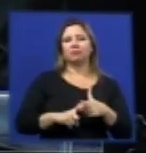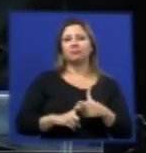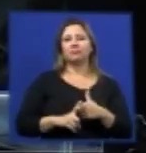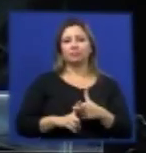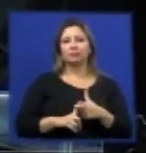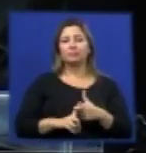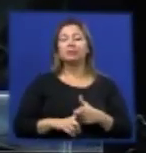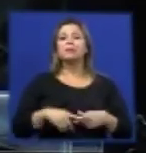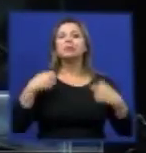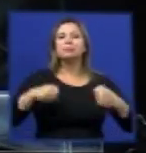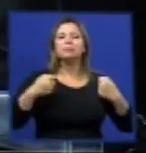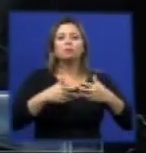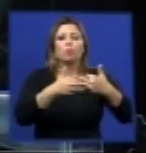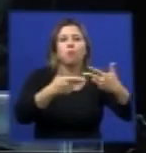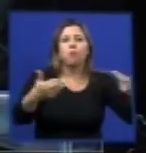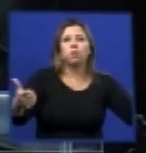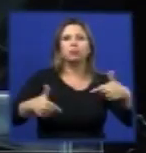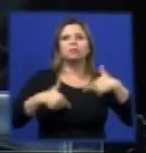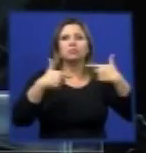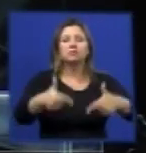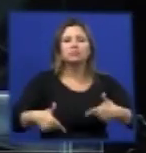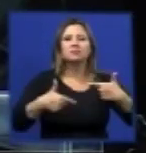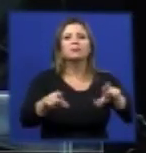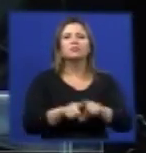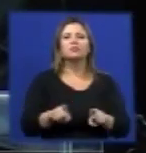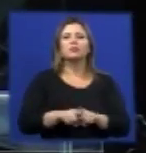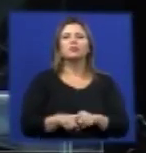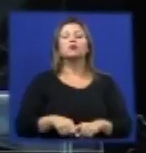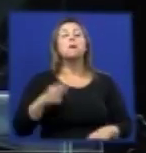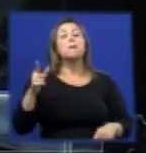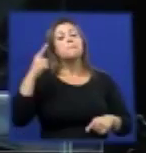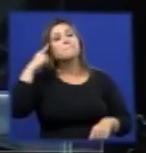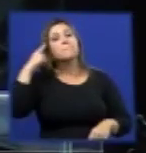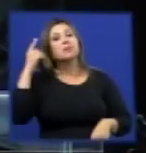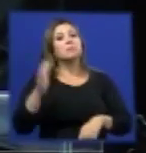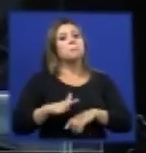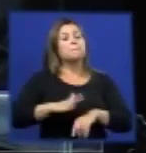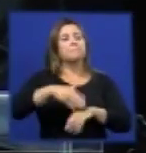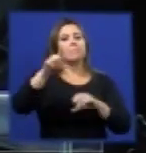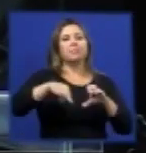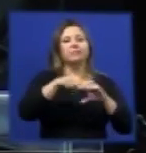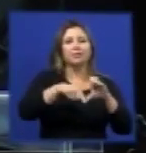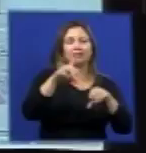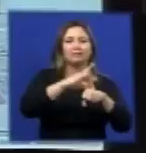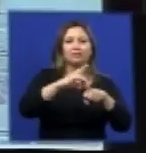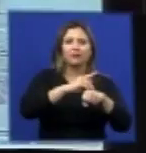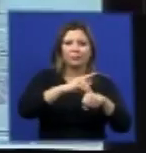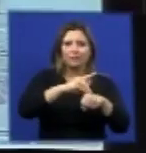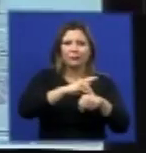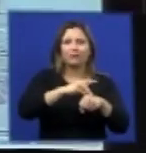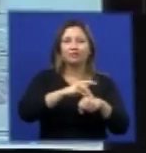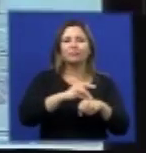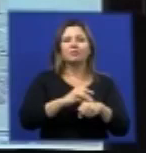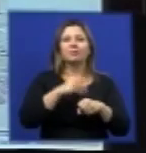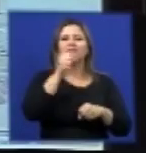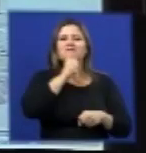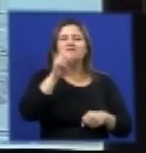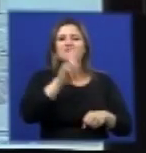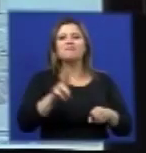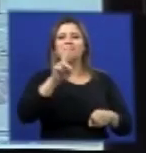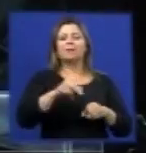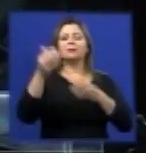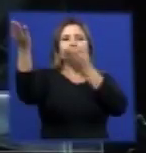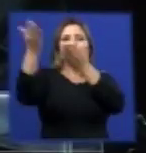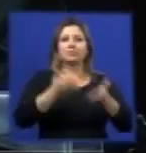série de outras que teríamos estado adotando entretanto o acréscimo de pneus ao país com certeza pode agravar